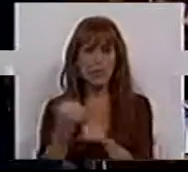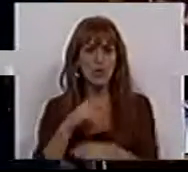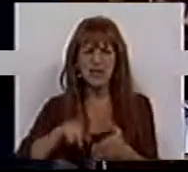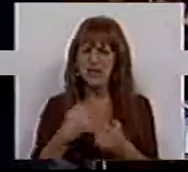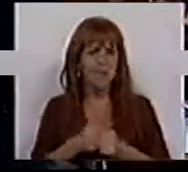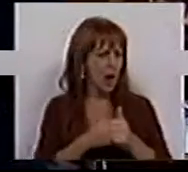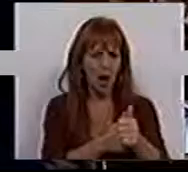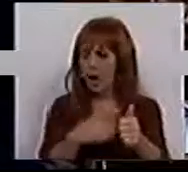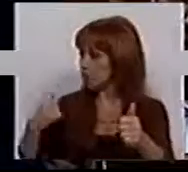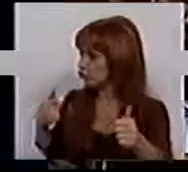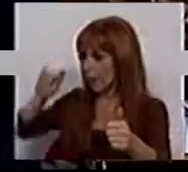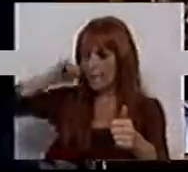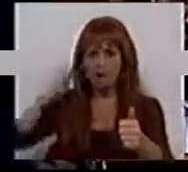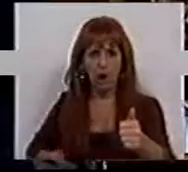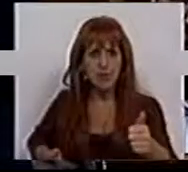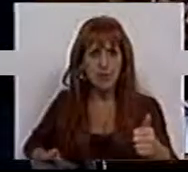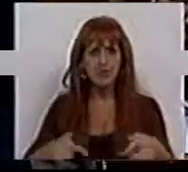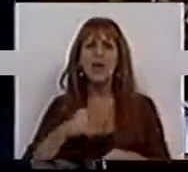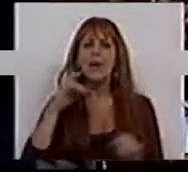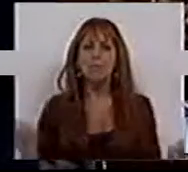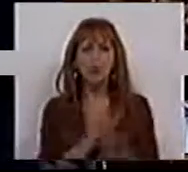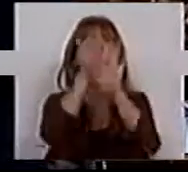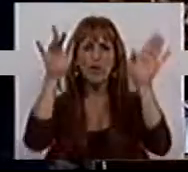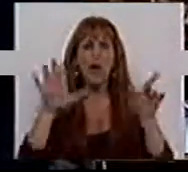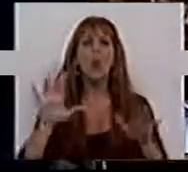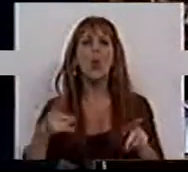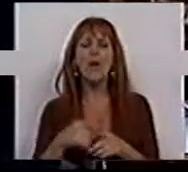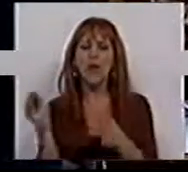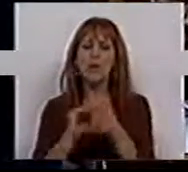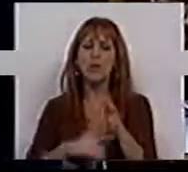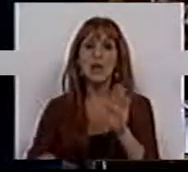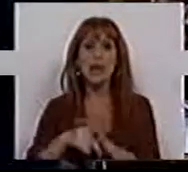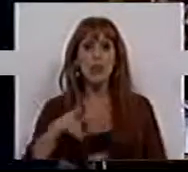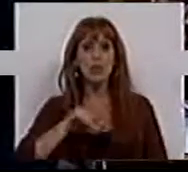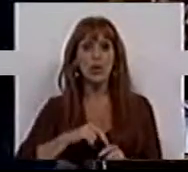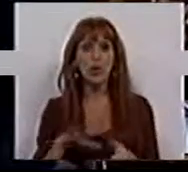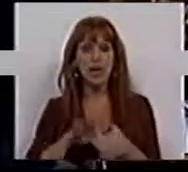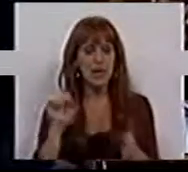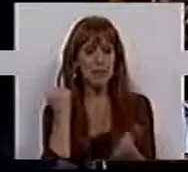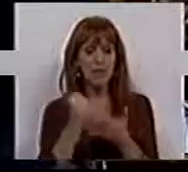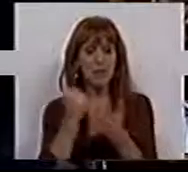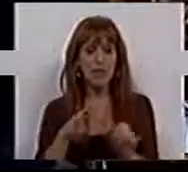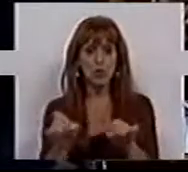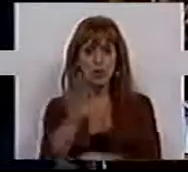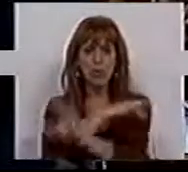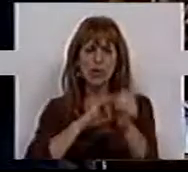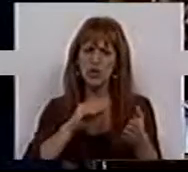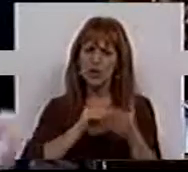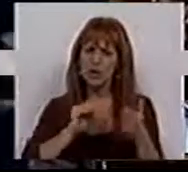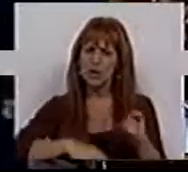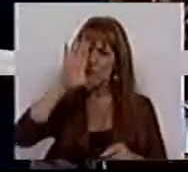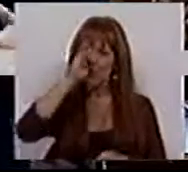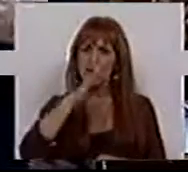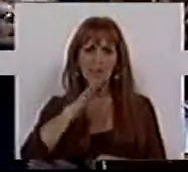sempre a correr atrás do prejuízo. E também é muito claro, quando se inscreve na lei portuguesa a questão do passaporte europeu, o Sr. Secretário